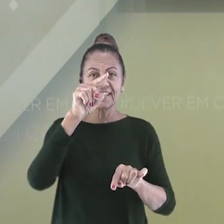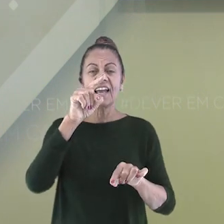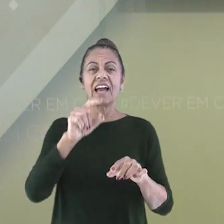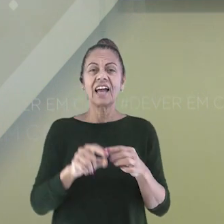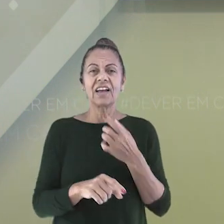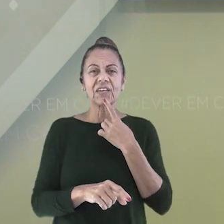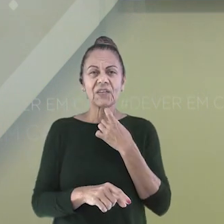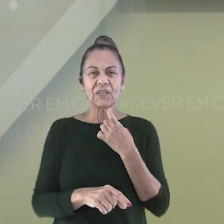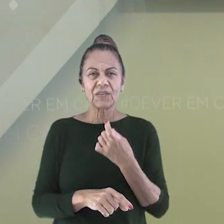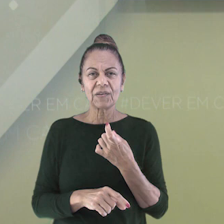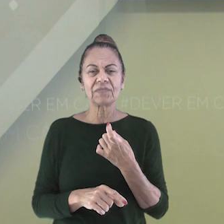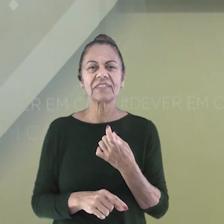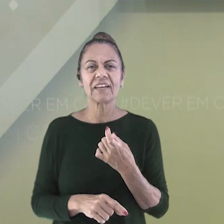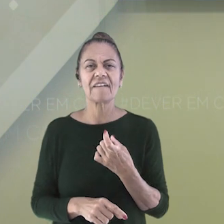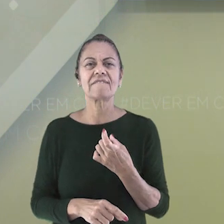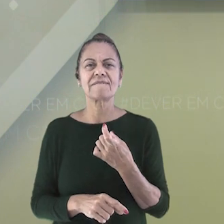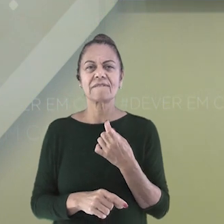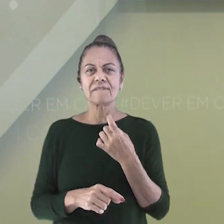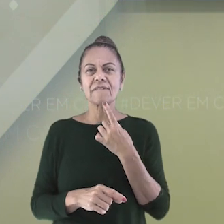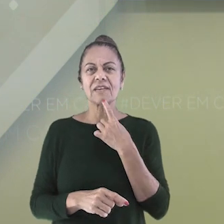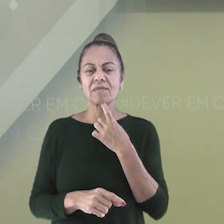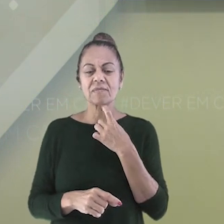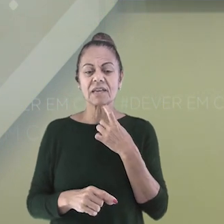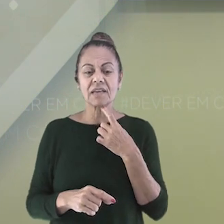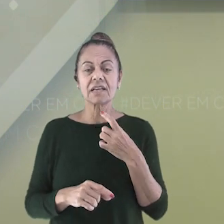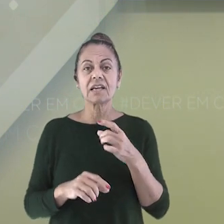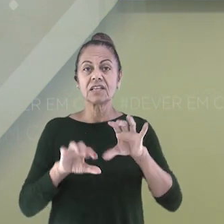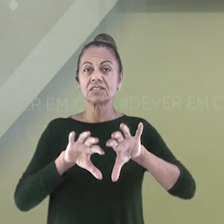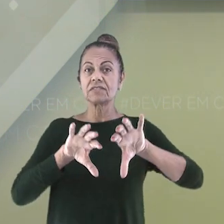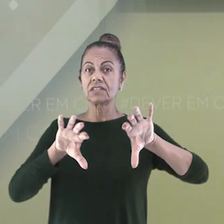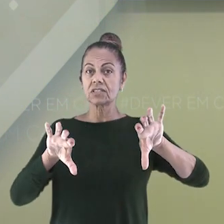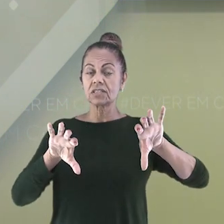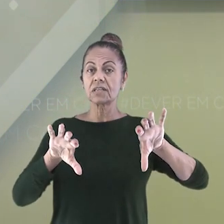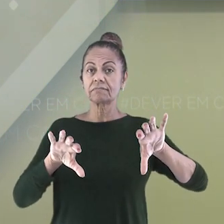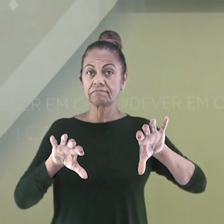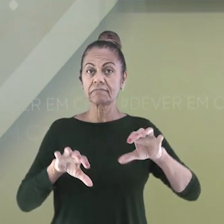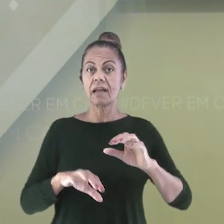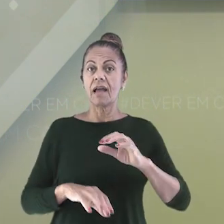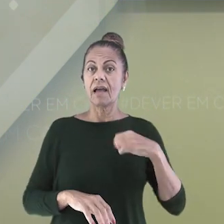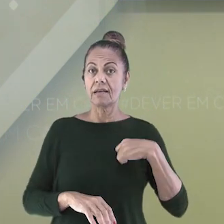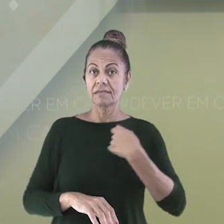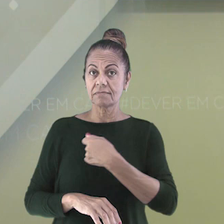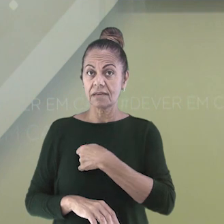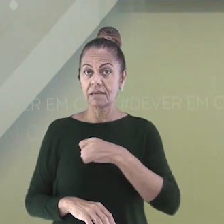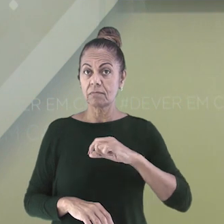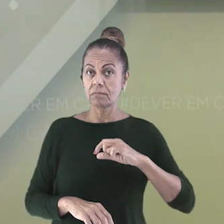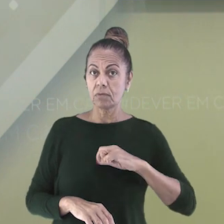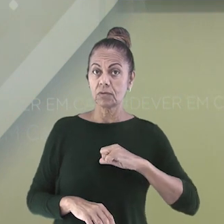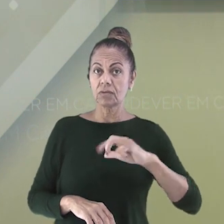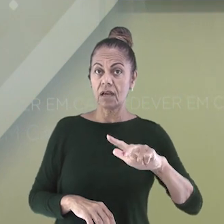toda a América, dividia os territórios que pertenciam à Espanha e Portugal. Do lado